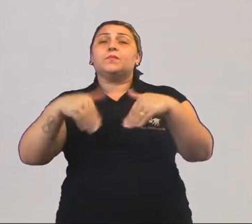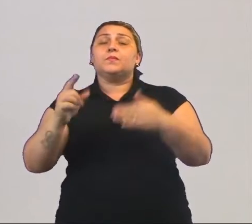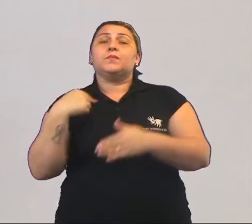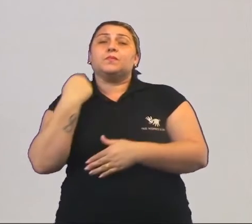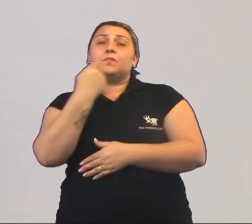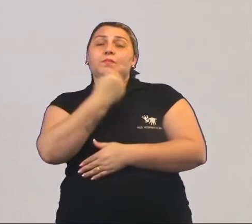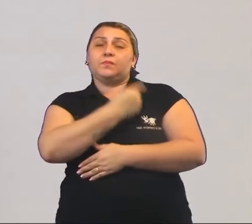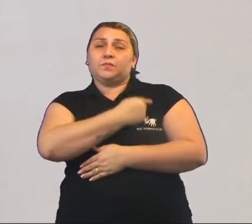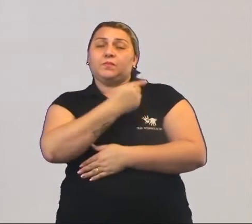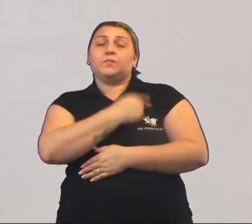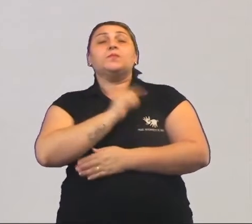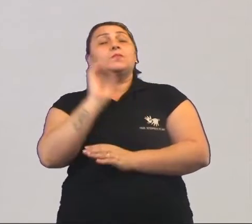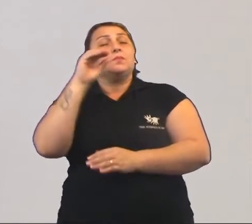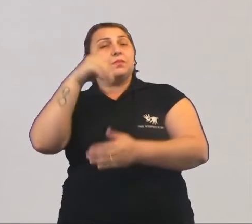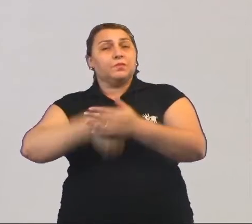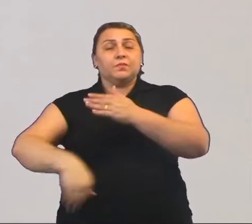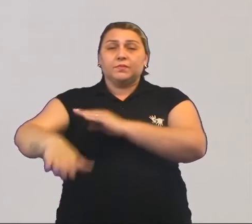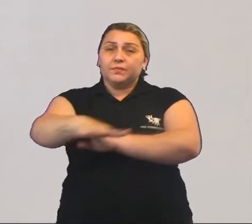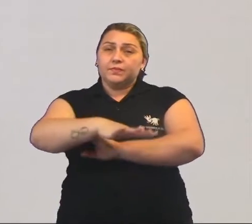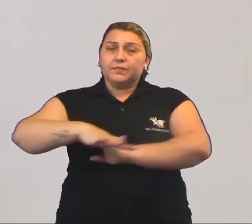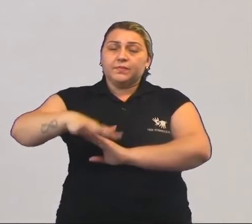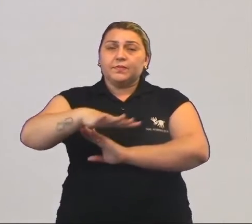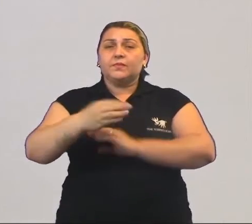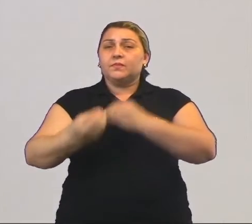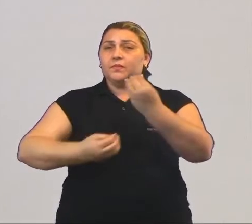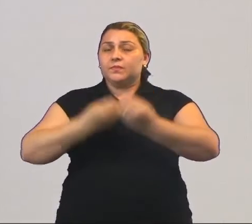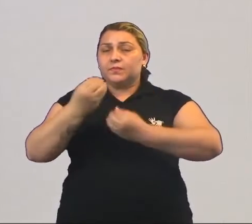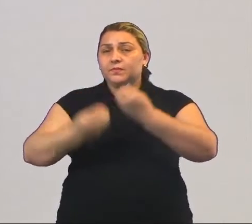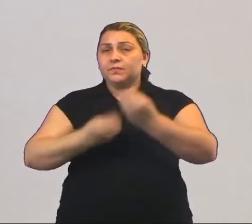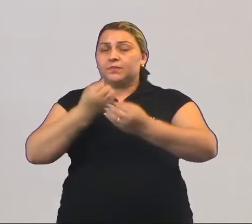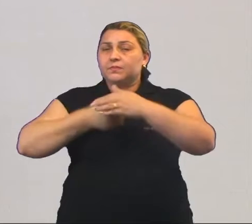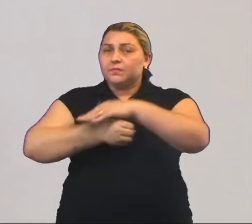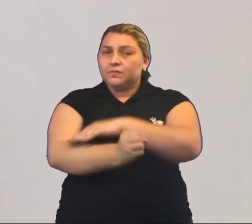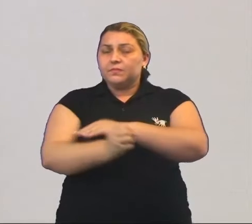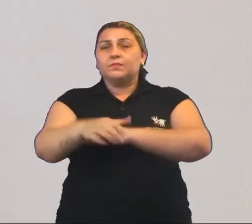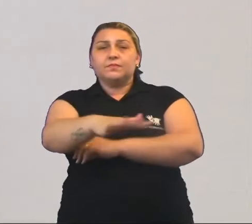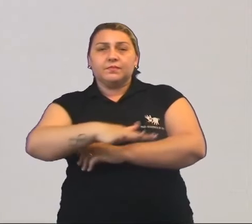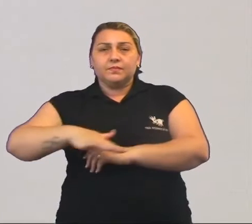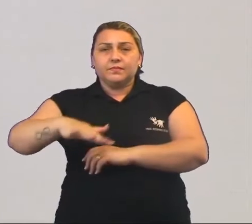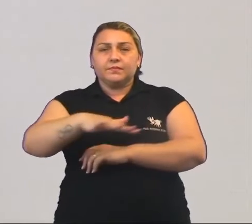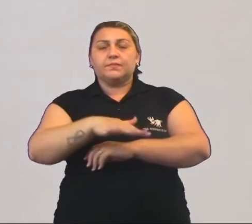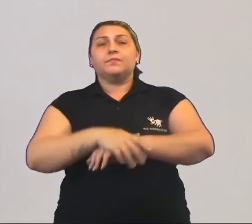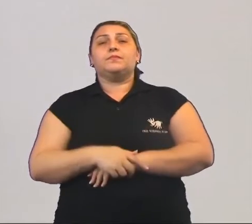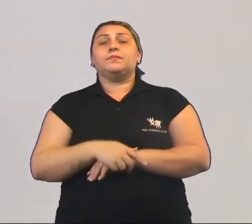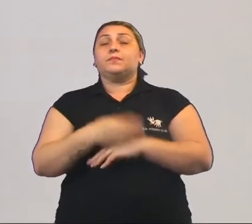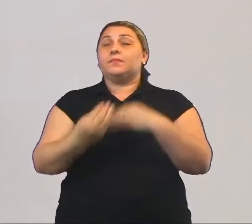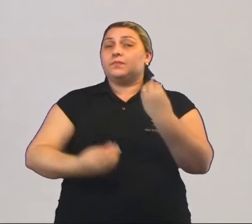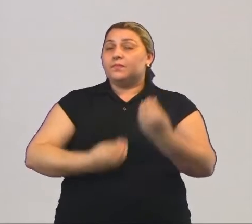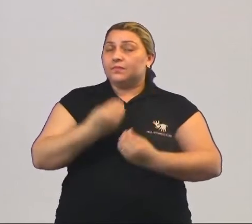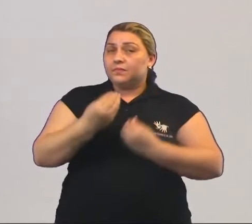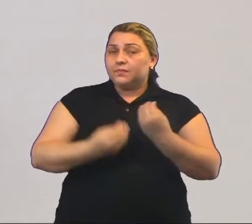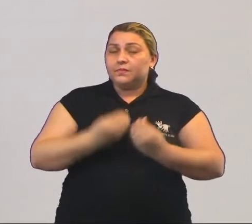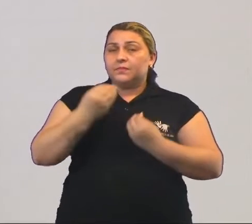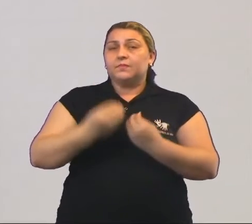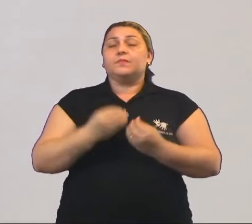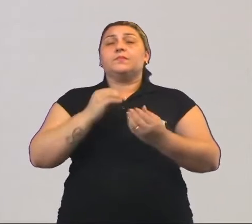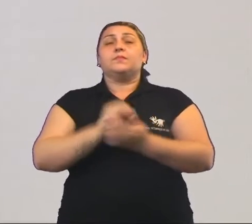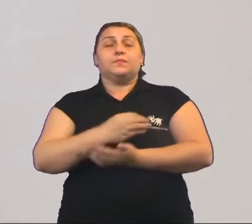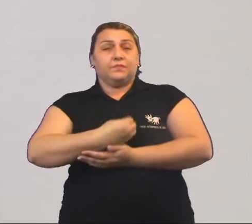o nosso status social, como estamos inseridos na sociedade, como que nós estamos